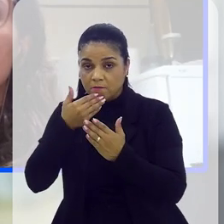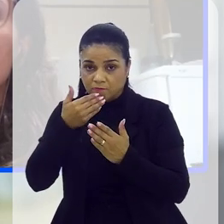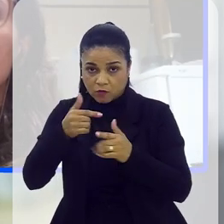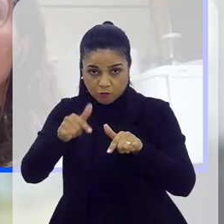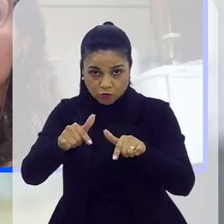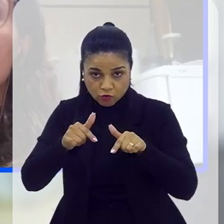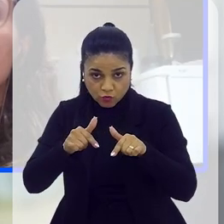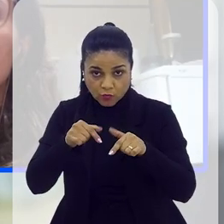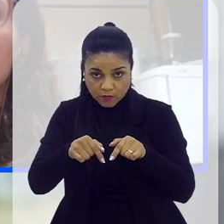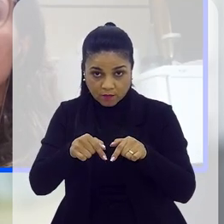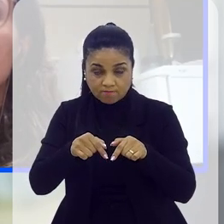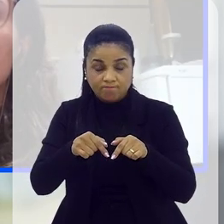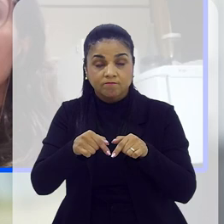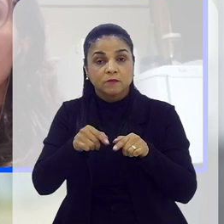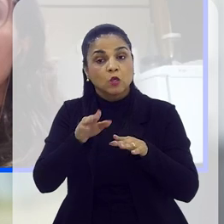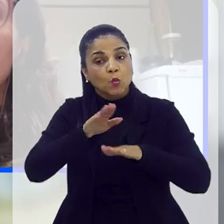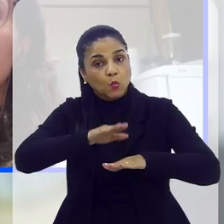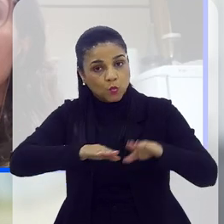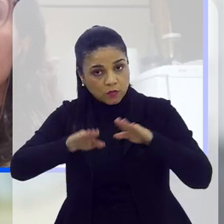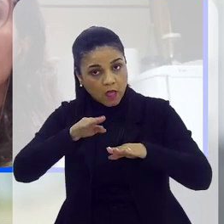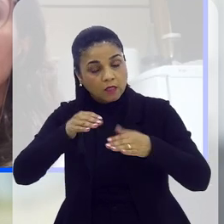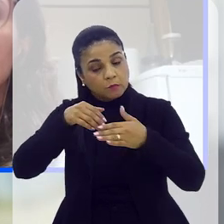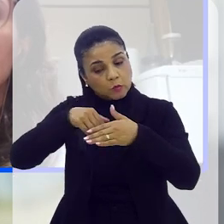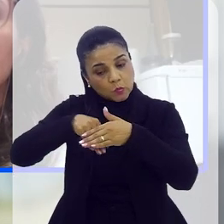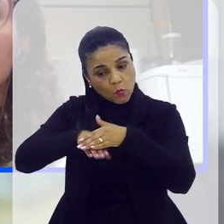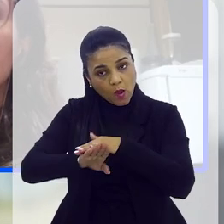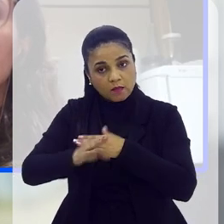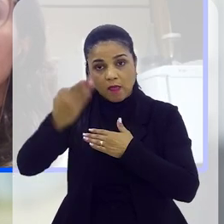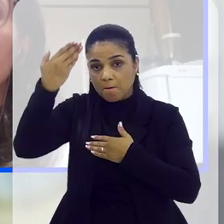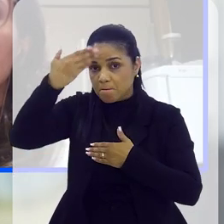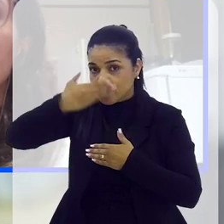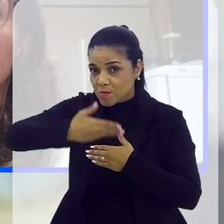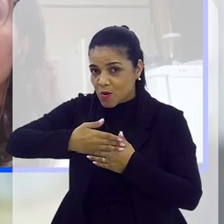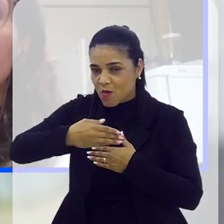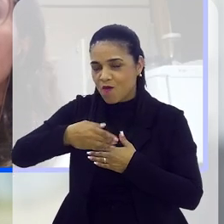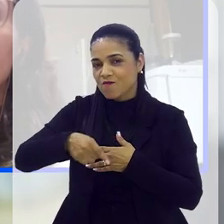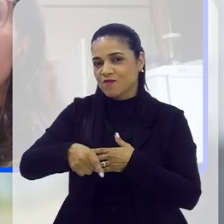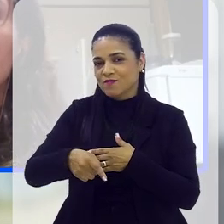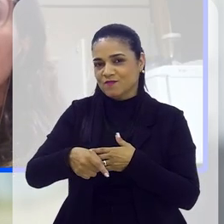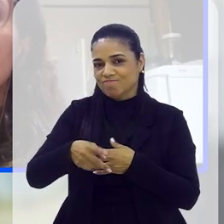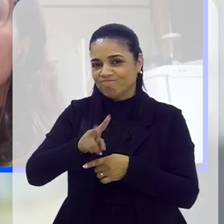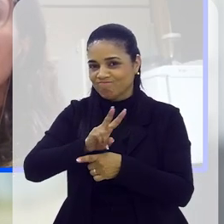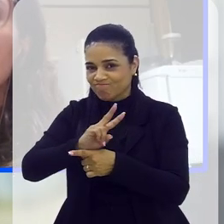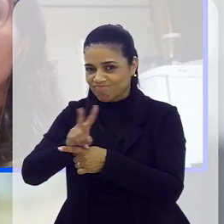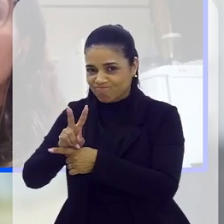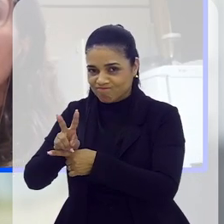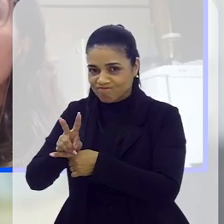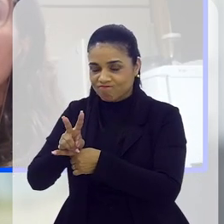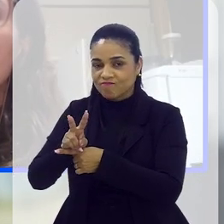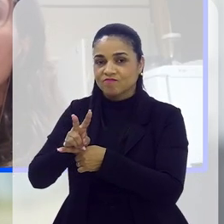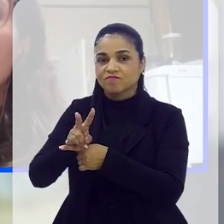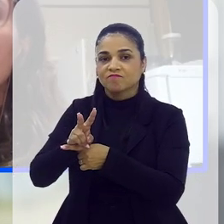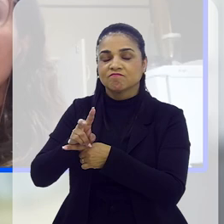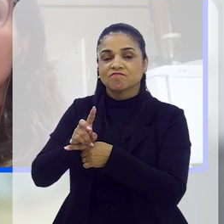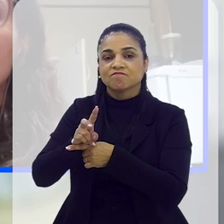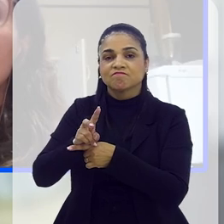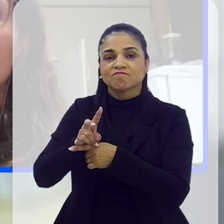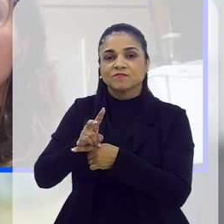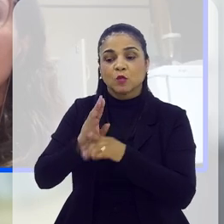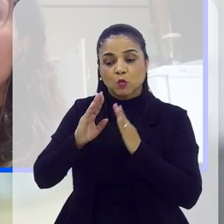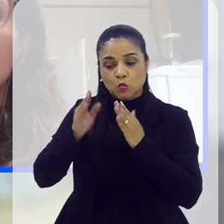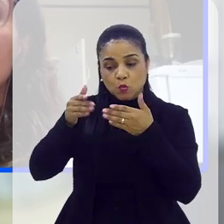terão cuidado de postular também pela manutenção dessa prova em espaço